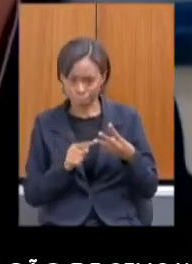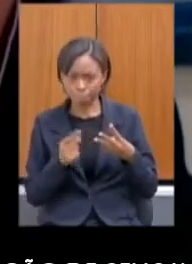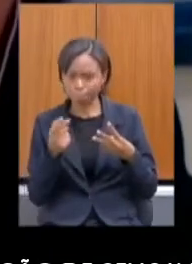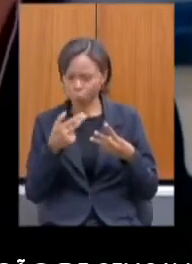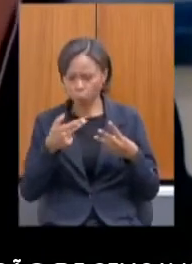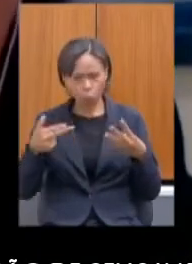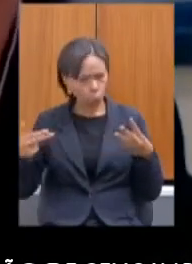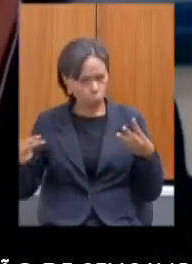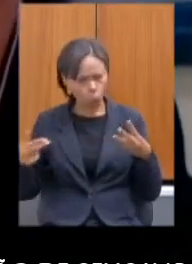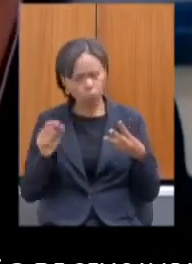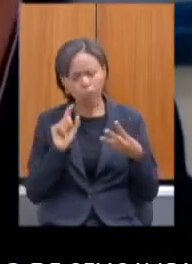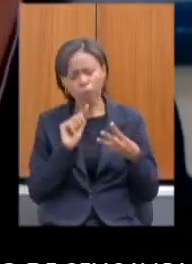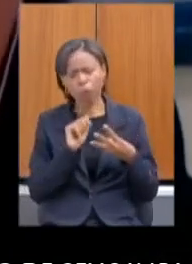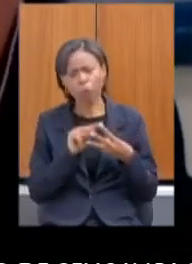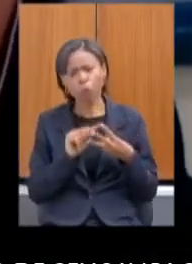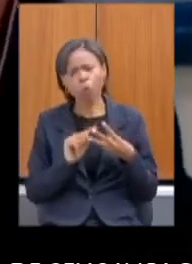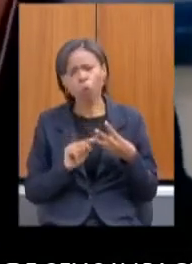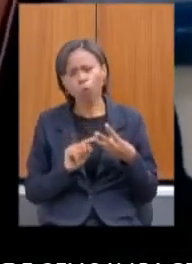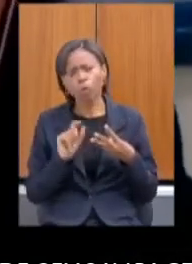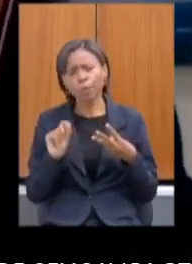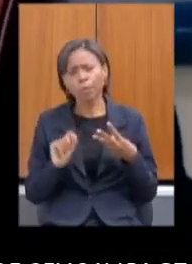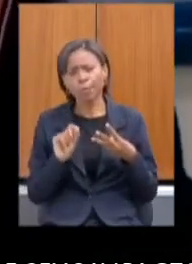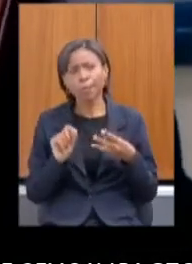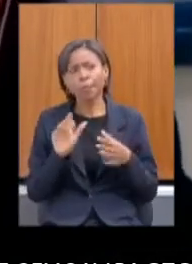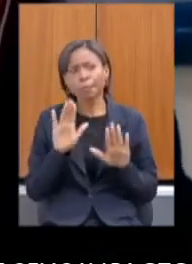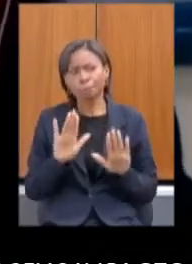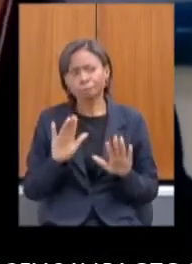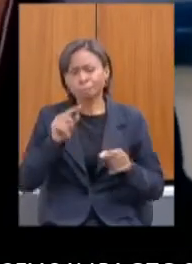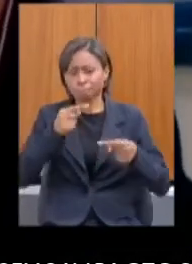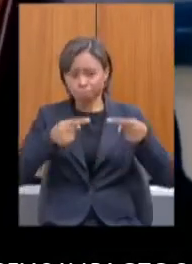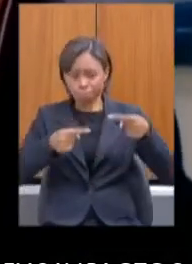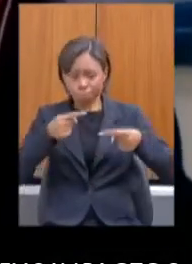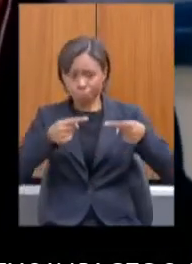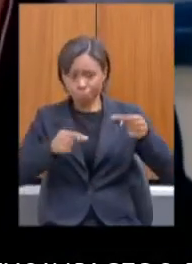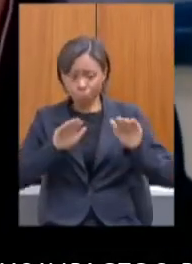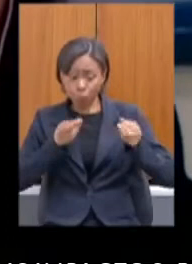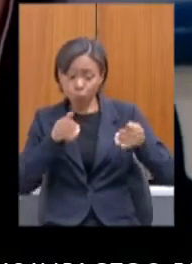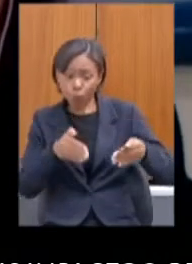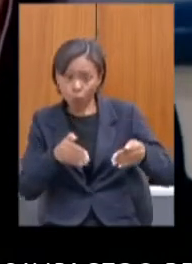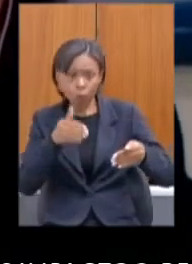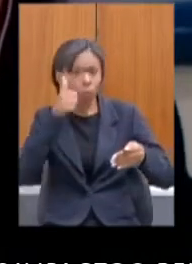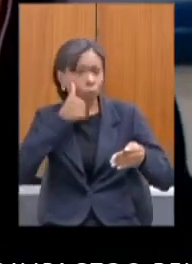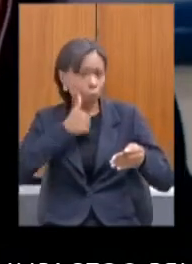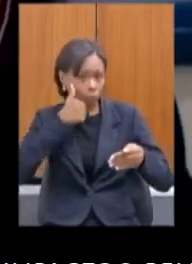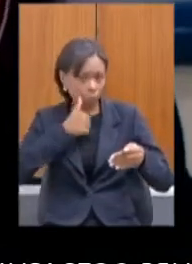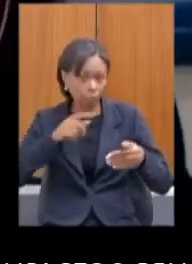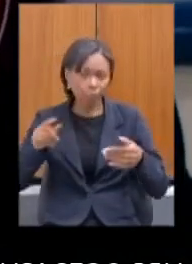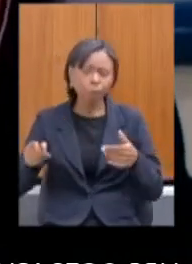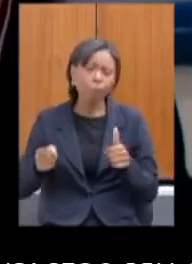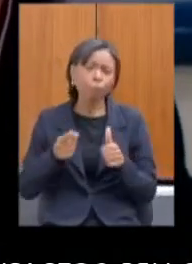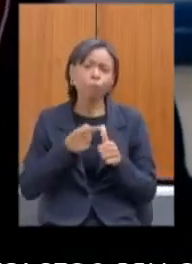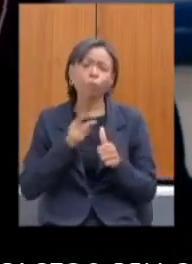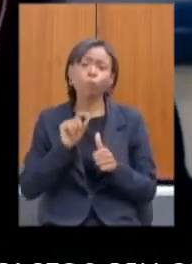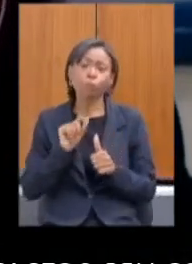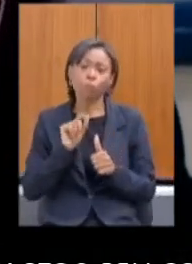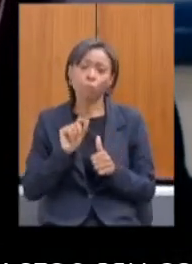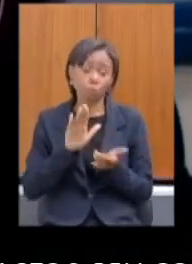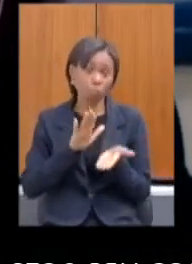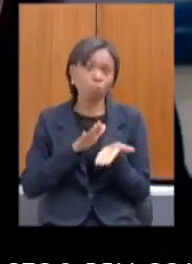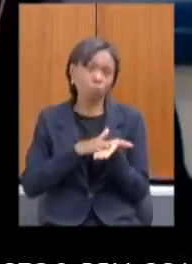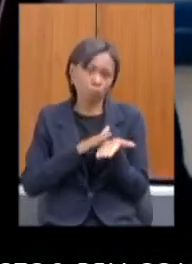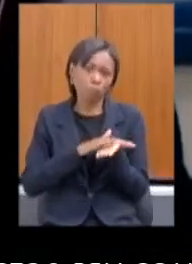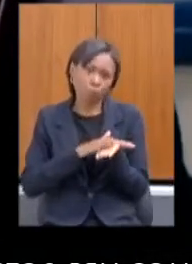sobre a política para as mulheres. Eu queria começar dizendo o seguinte, primeiro, parabenizar